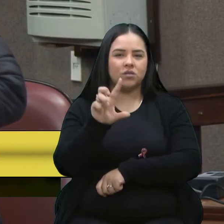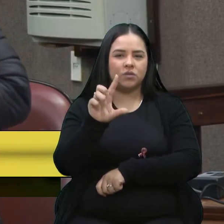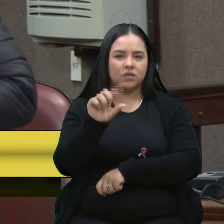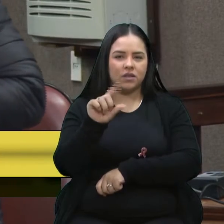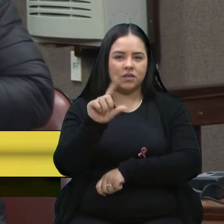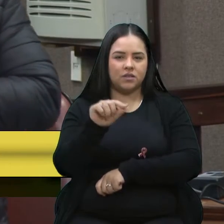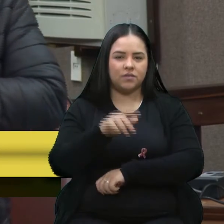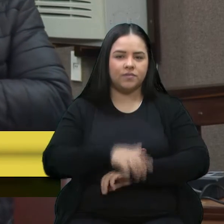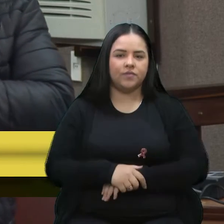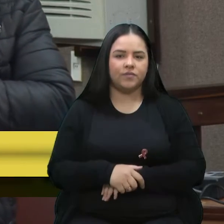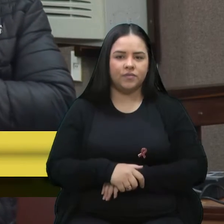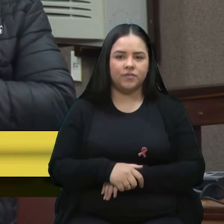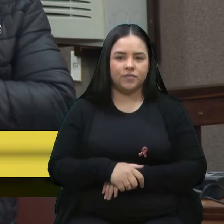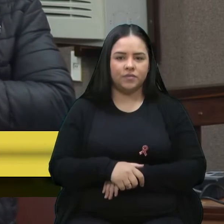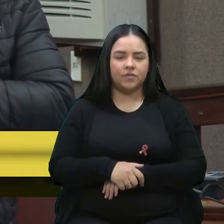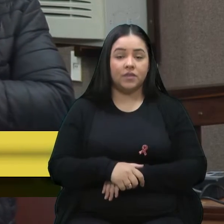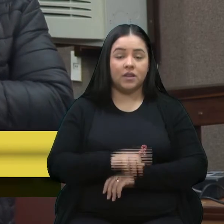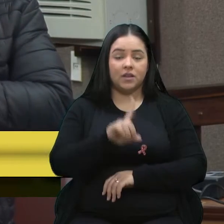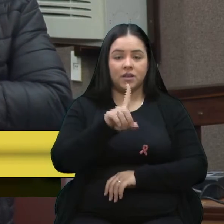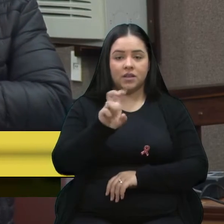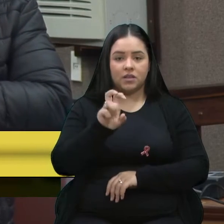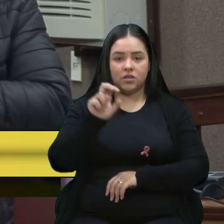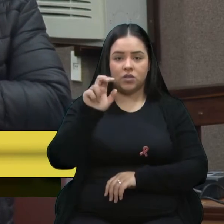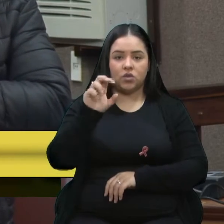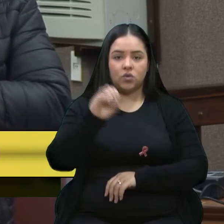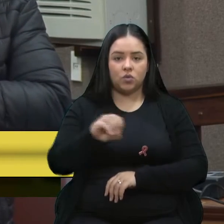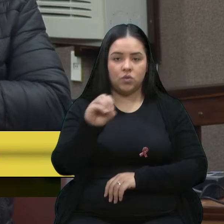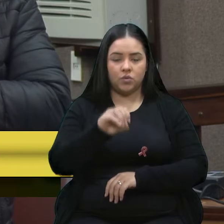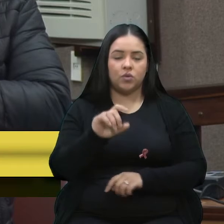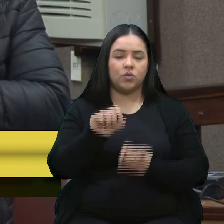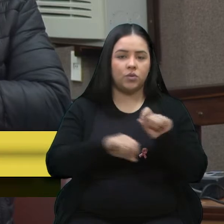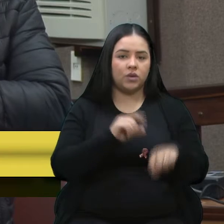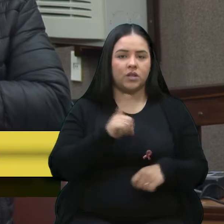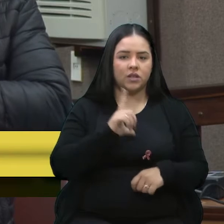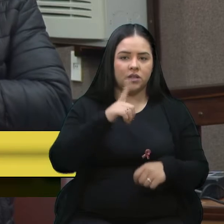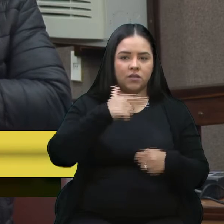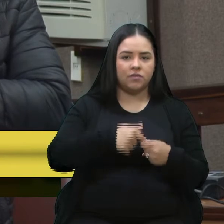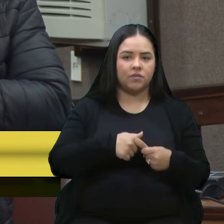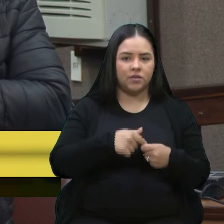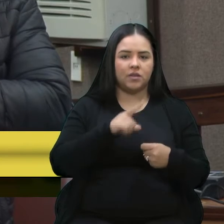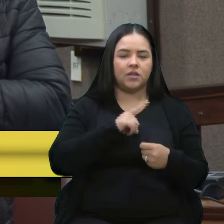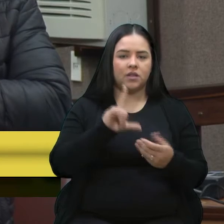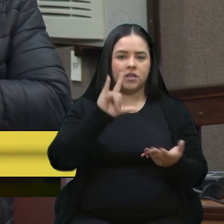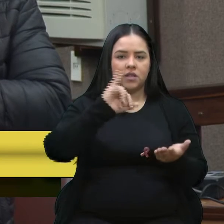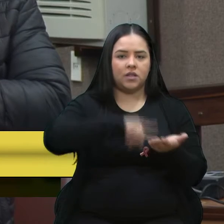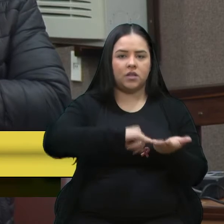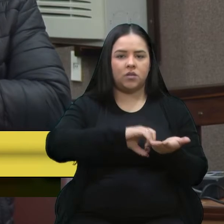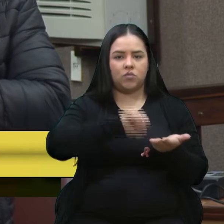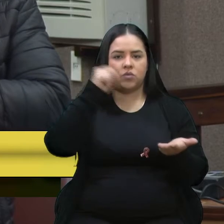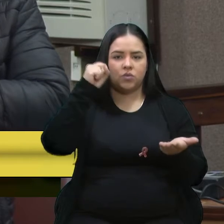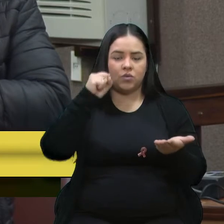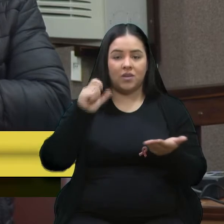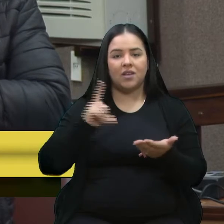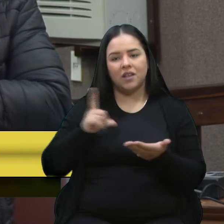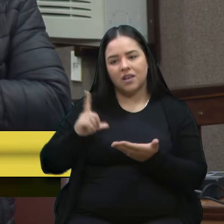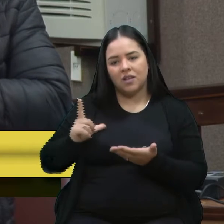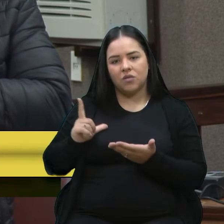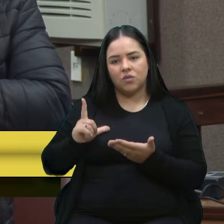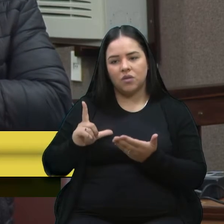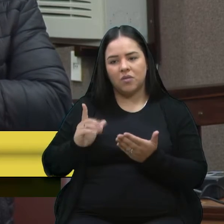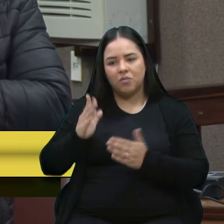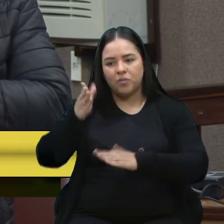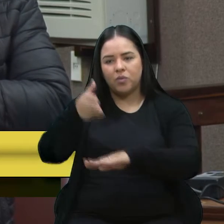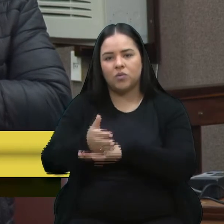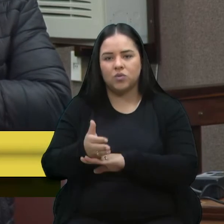No caso dos combustíveis, o preço considerado para os fins de tributação da base é praticado na bomba e não no preço da refinaria.